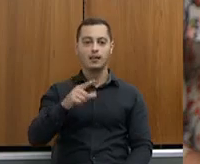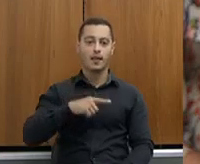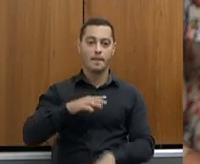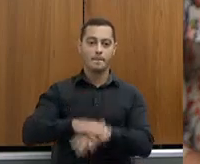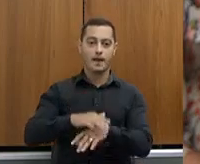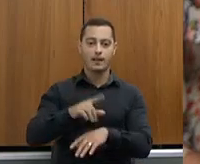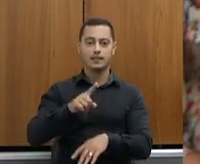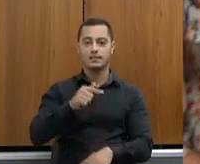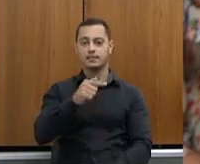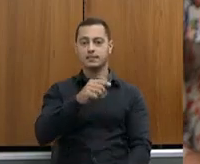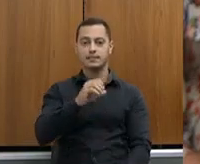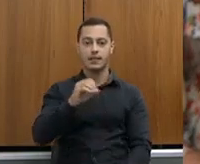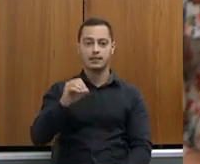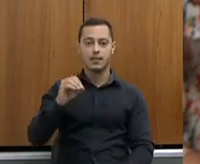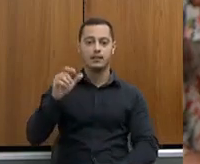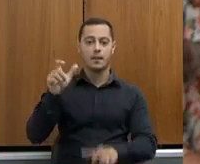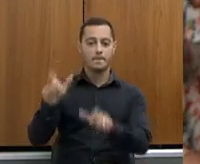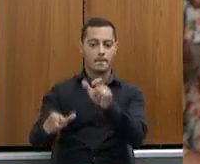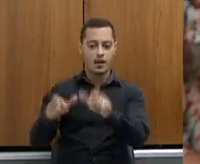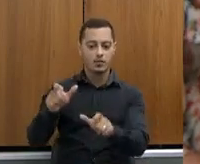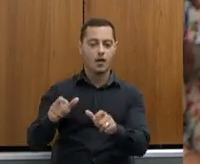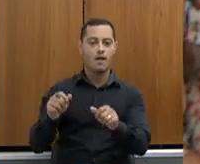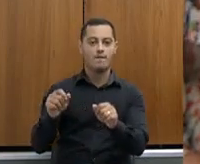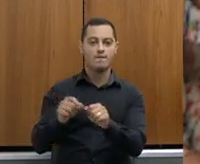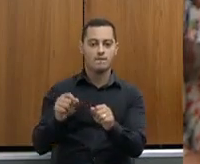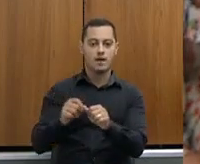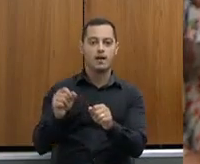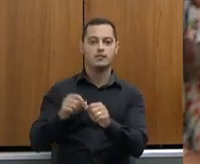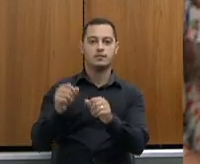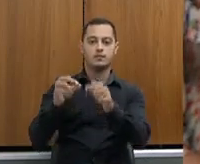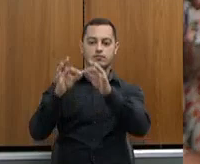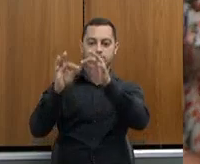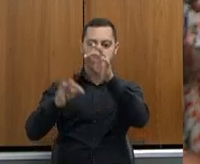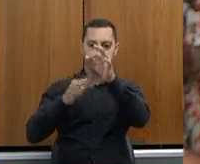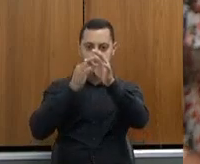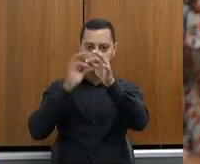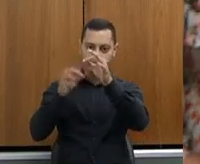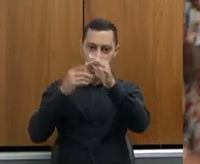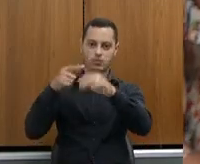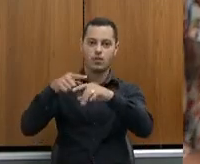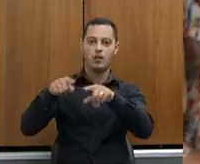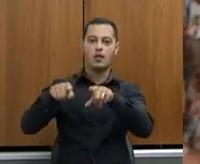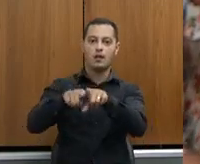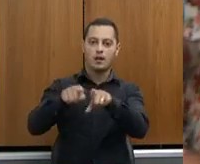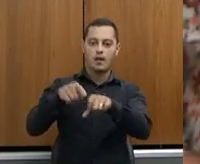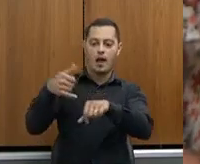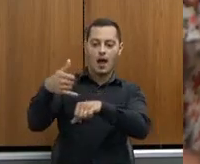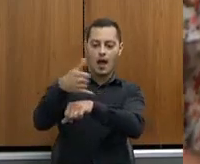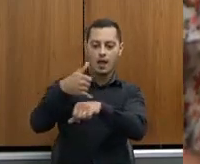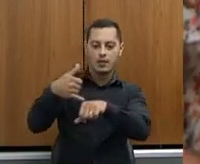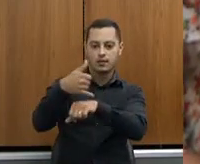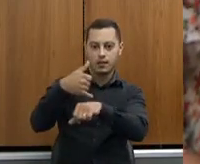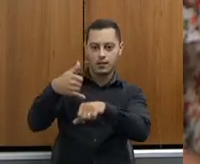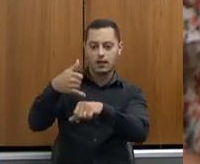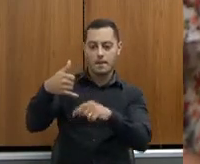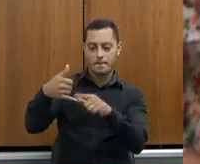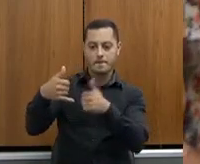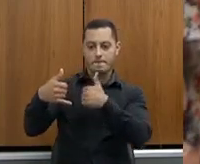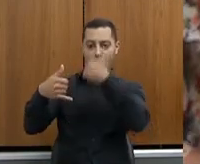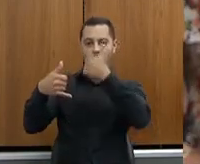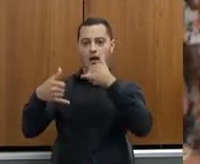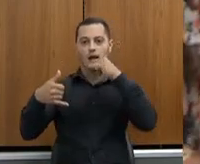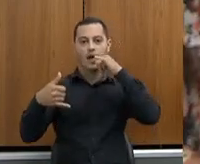a um azeite de qualidade. São propriedades pequenas, nosso azeite é comparado ao azeite italiano, e nós estamos colhendo frutos nos prêmios